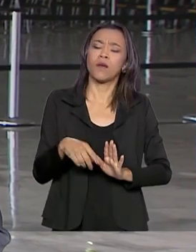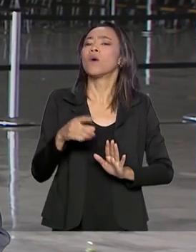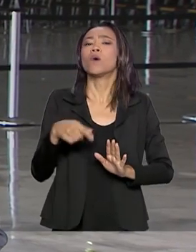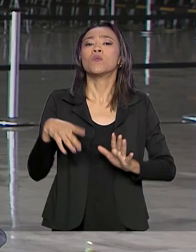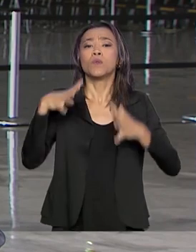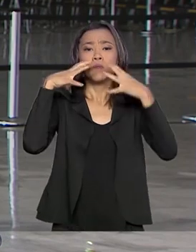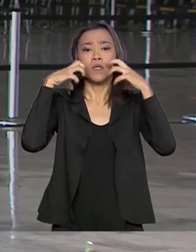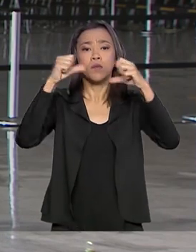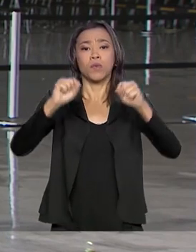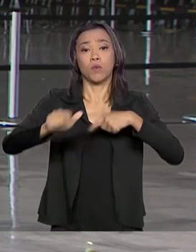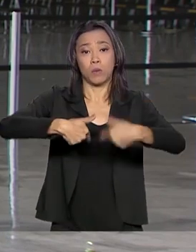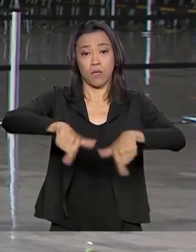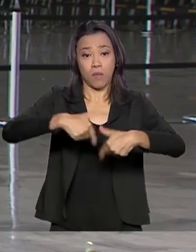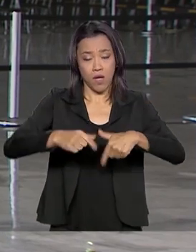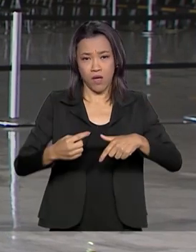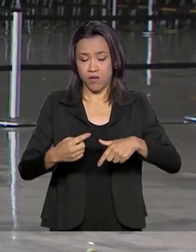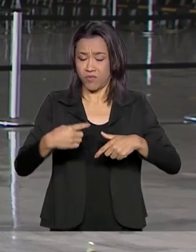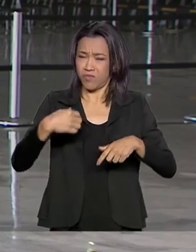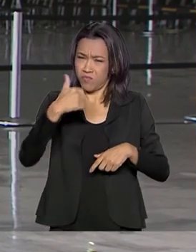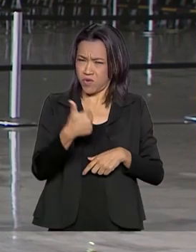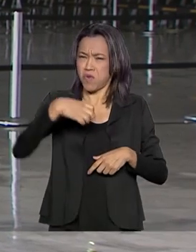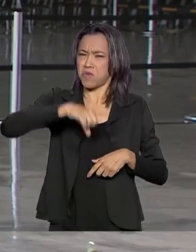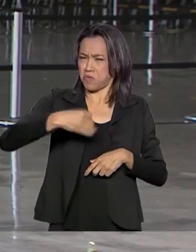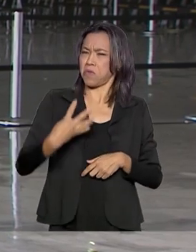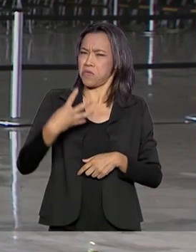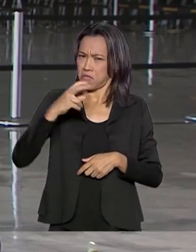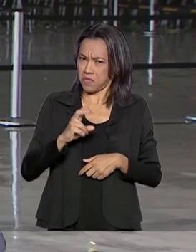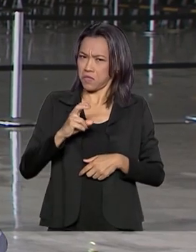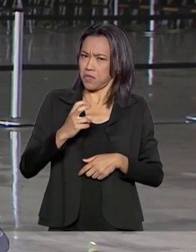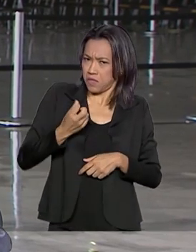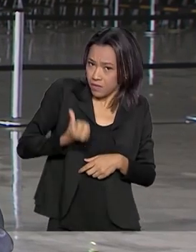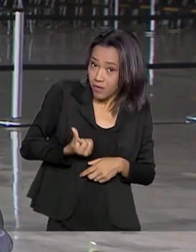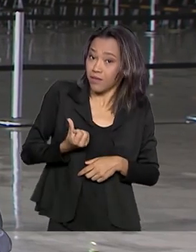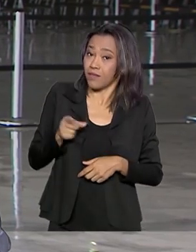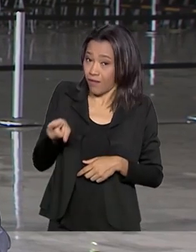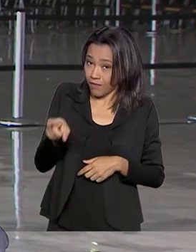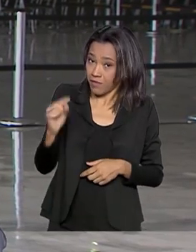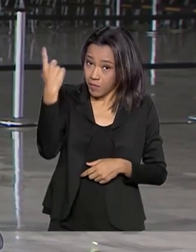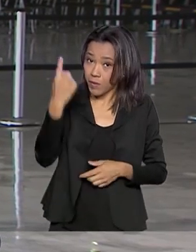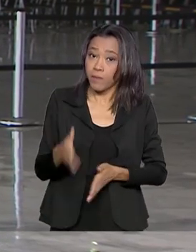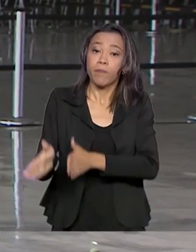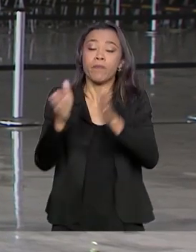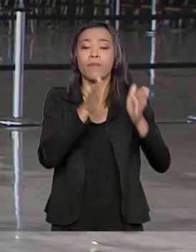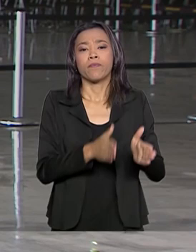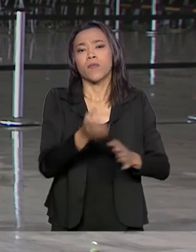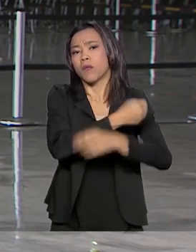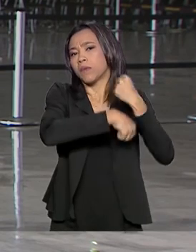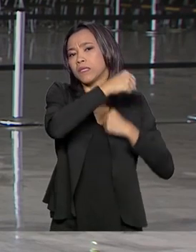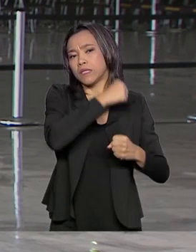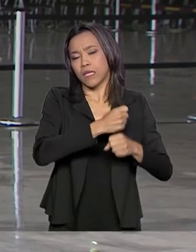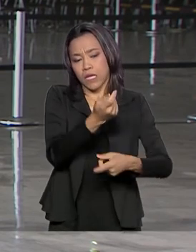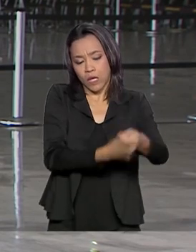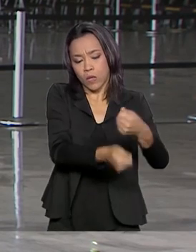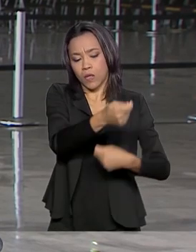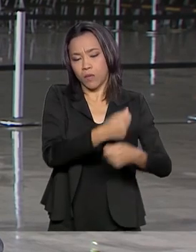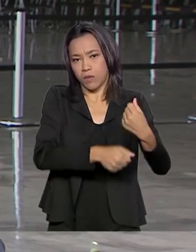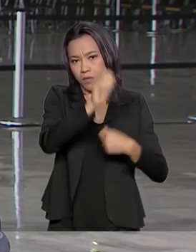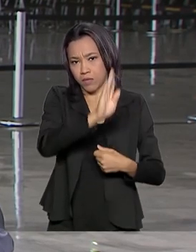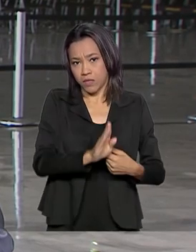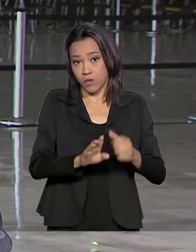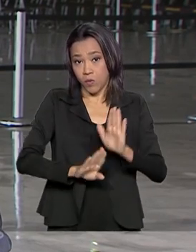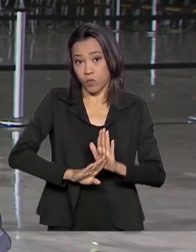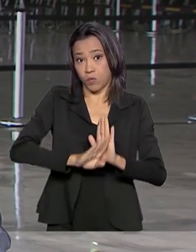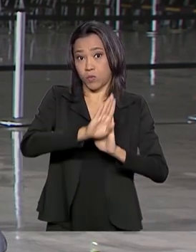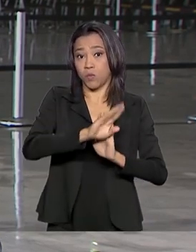1946. E voltando a falar em números, no ano passado a economia brasileira cresceu 1,2